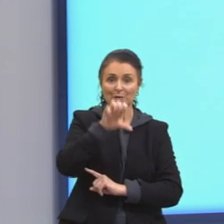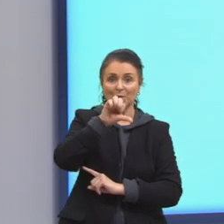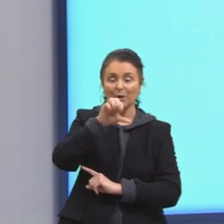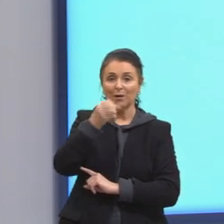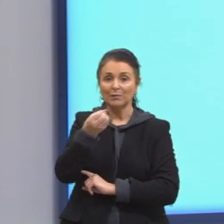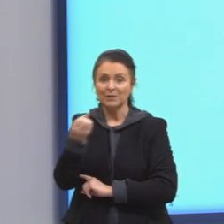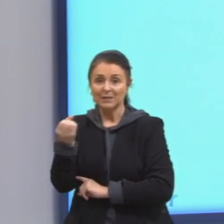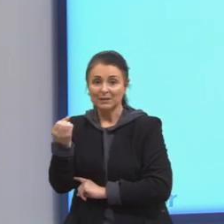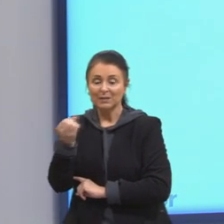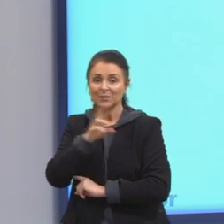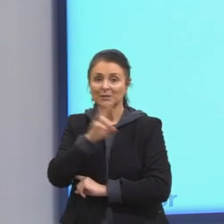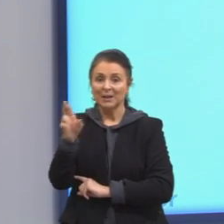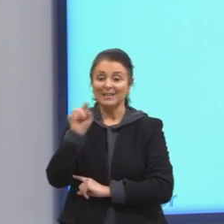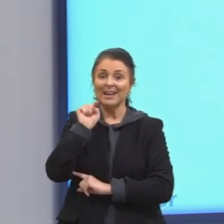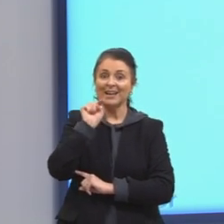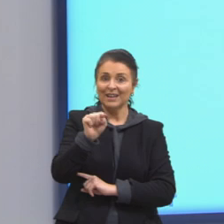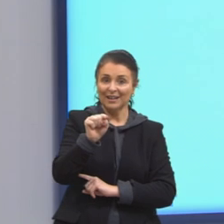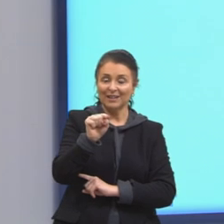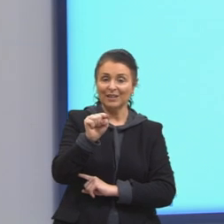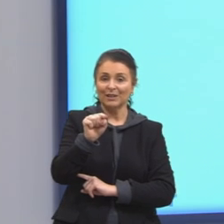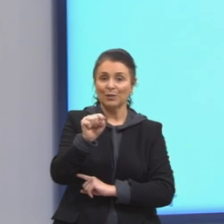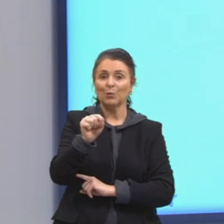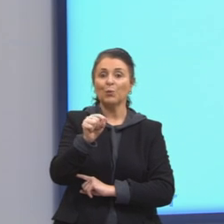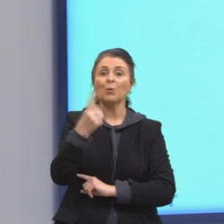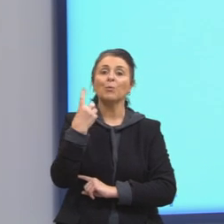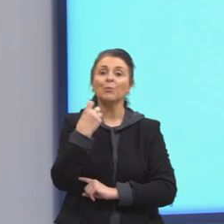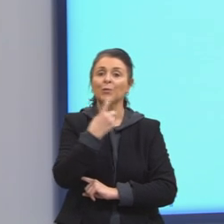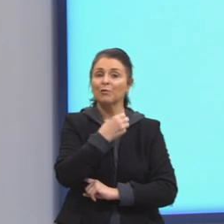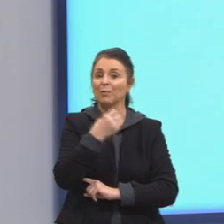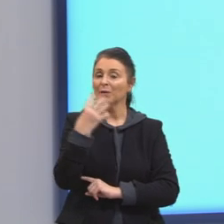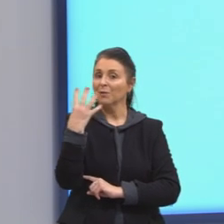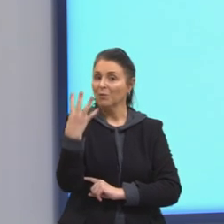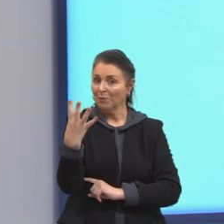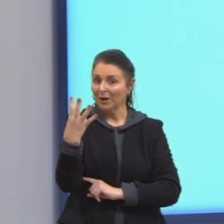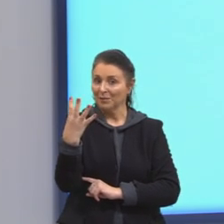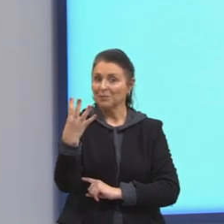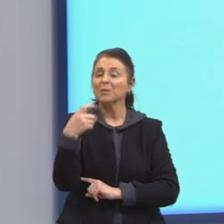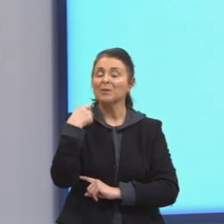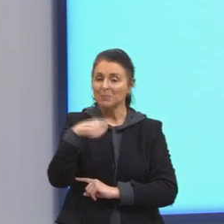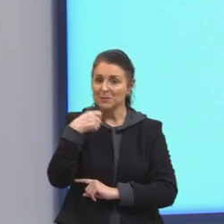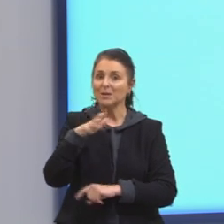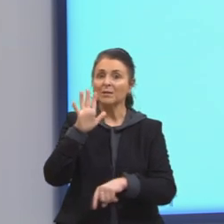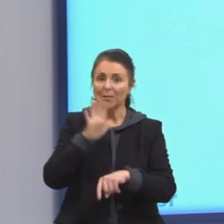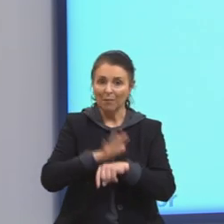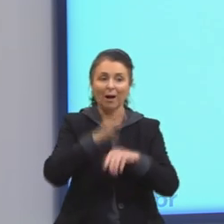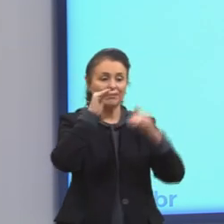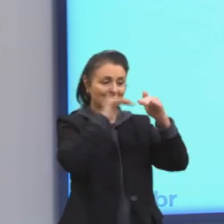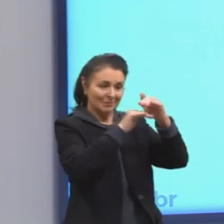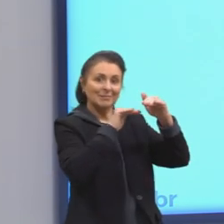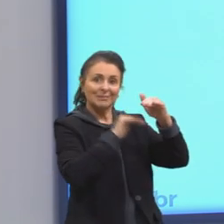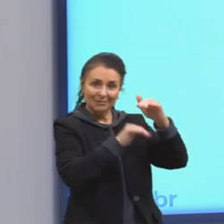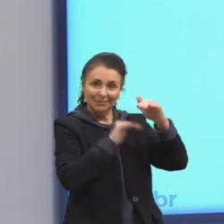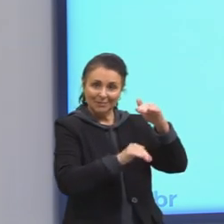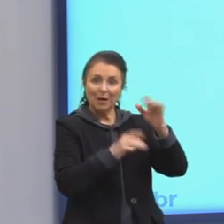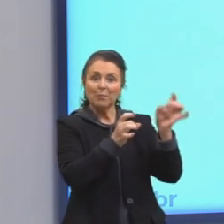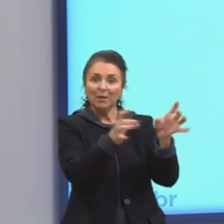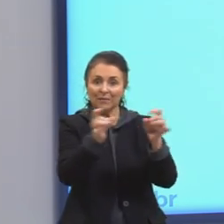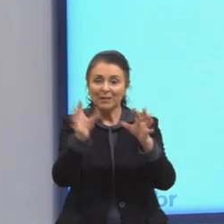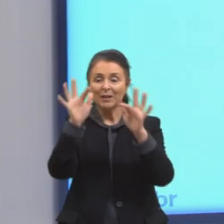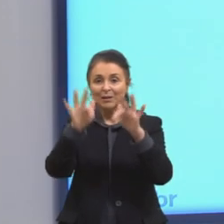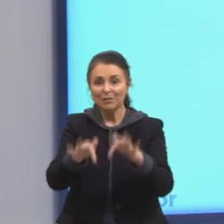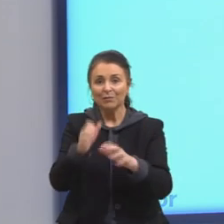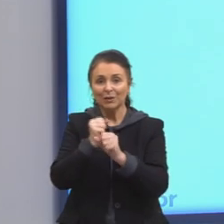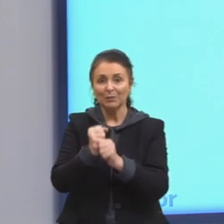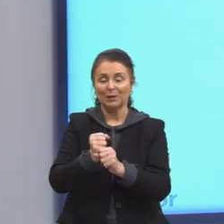sendo ele, então, o perfume que vai ser ali classificado para reposição. Alternativa correta,